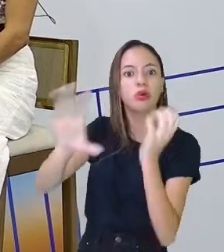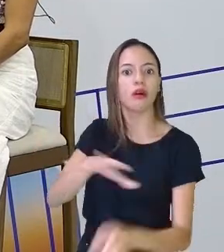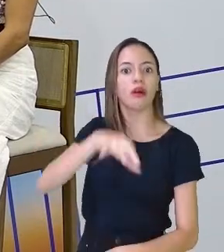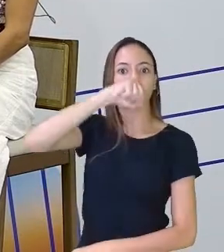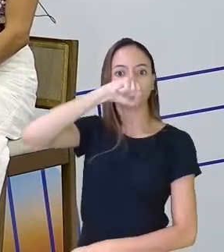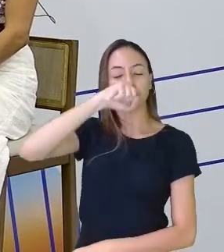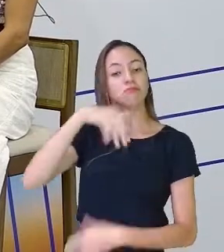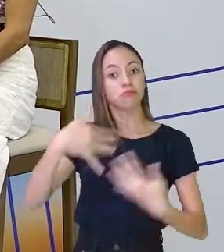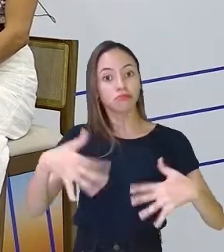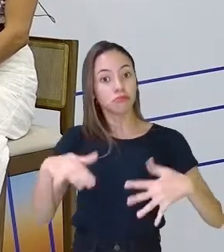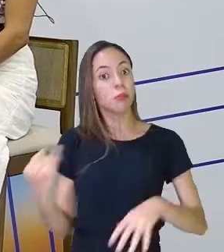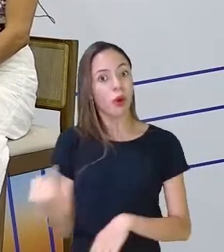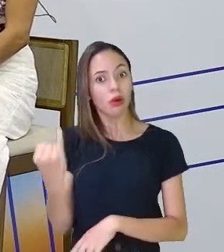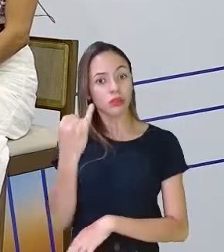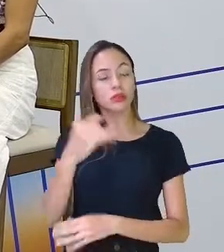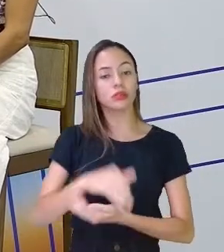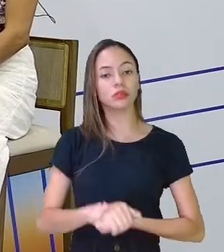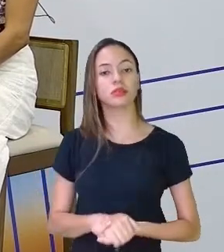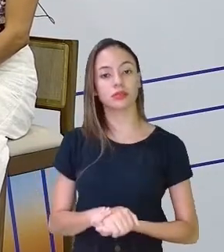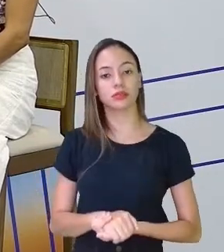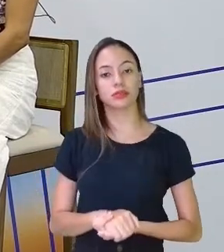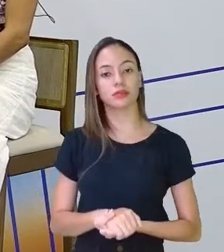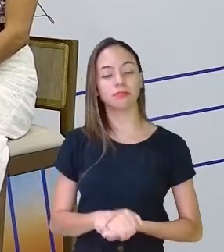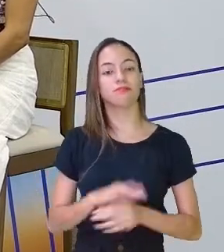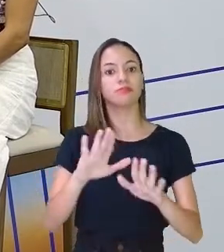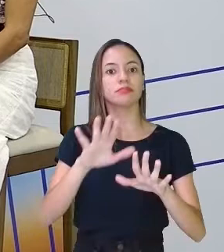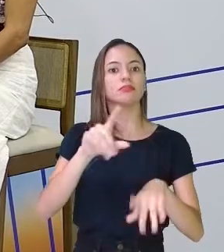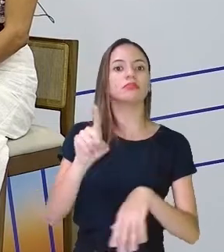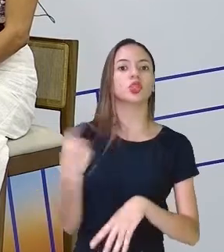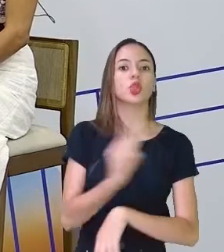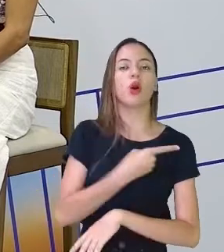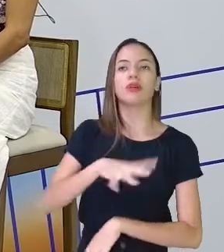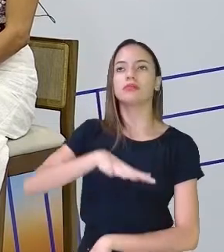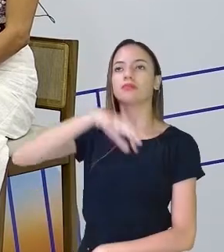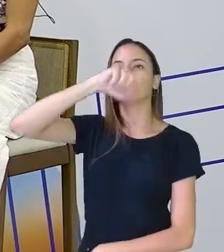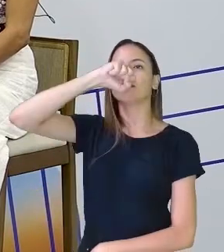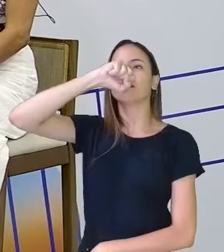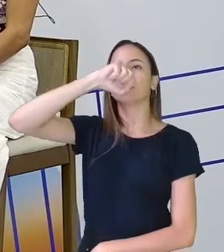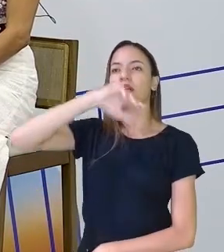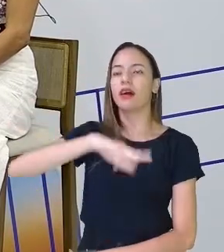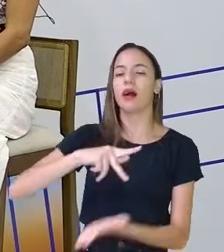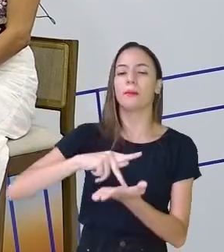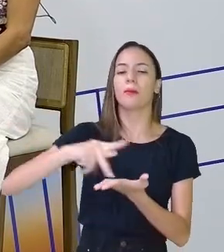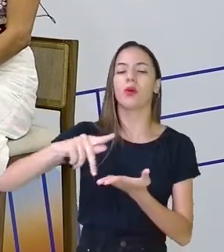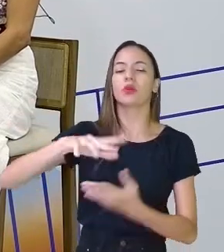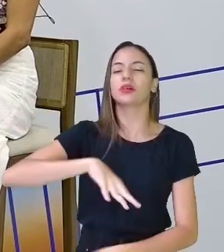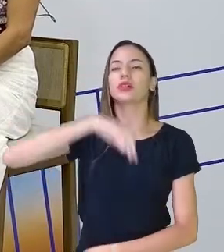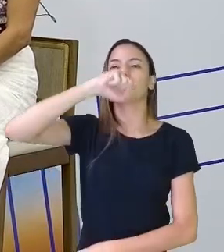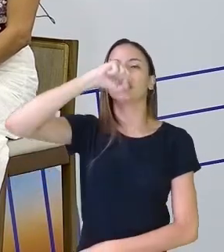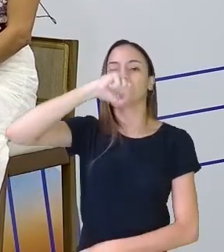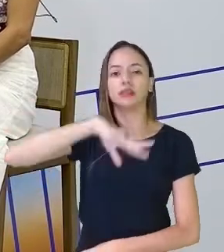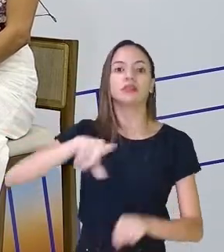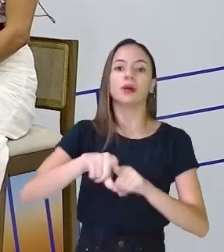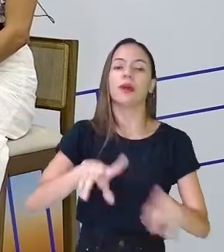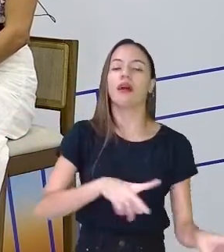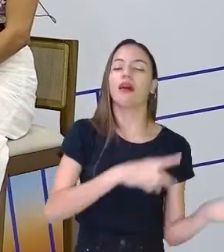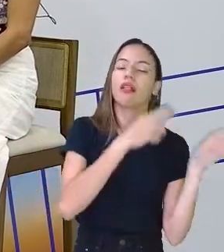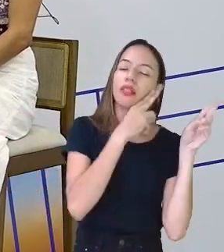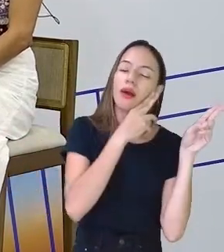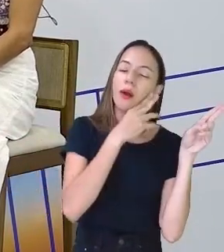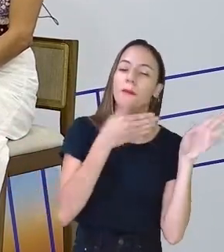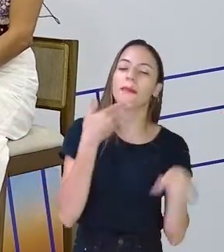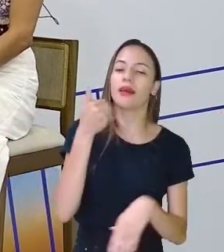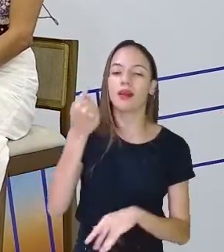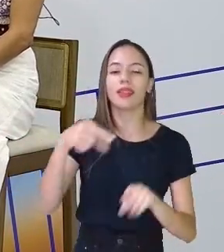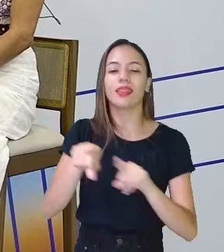Olha que coisa importante. E se a gente respira um ar puro, a gente dorme melhor, a gente